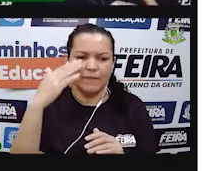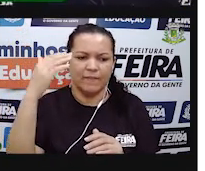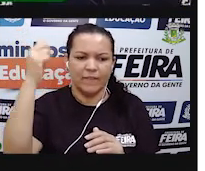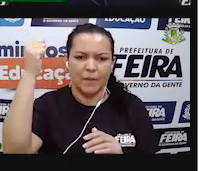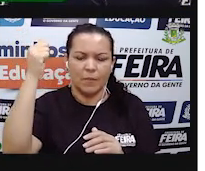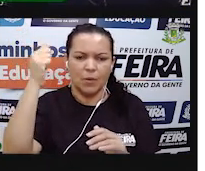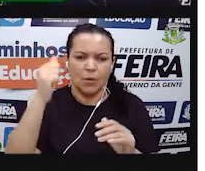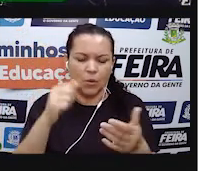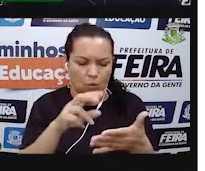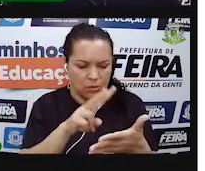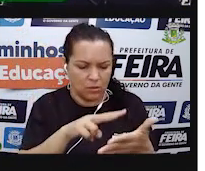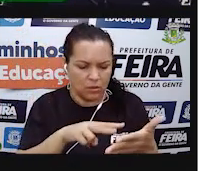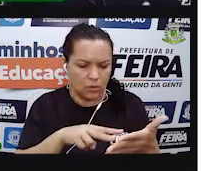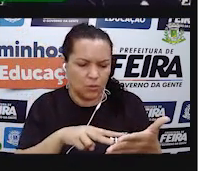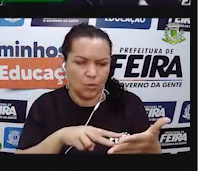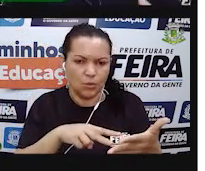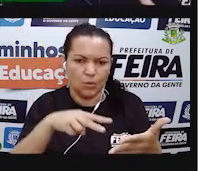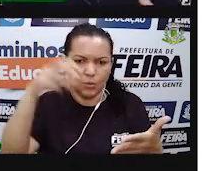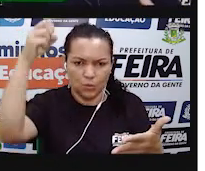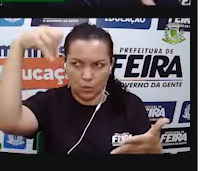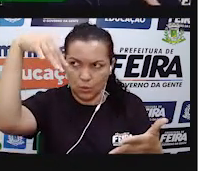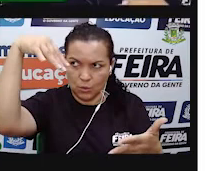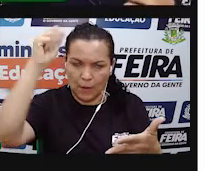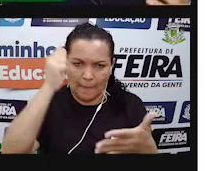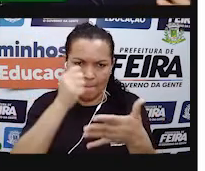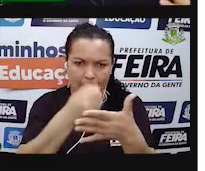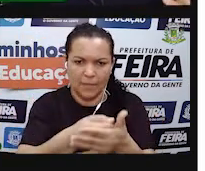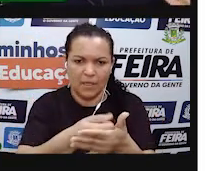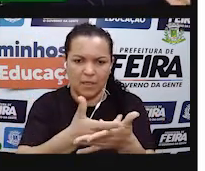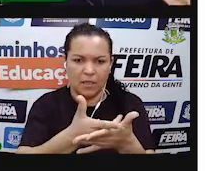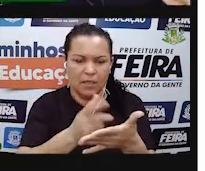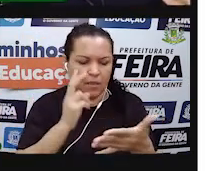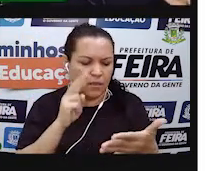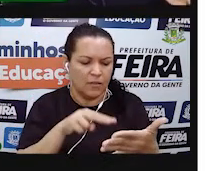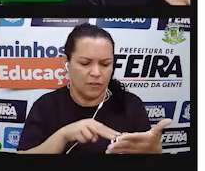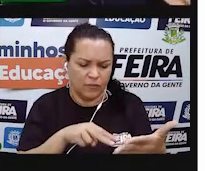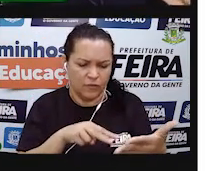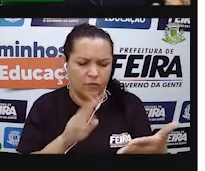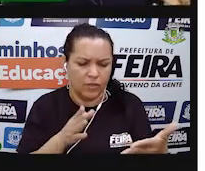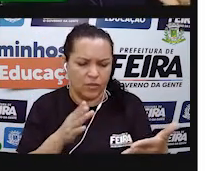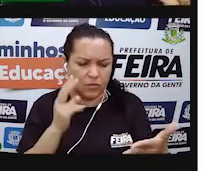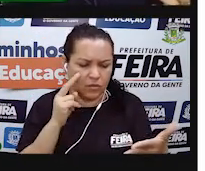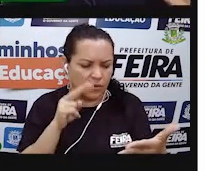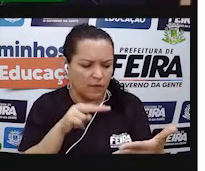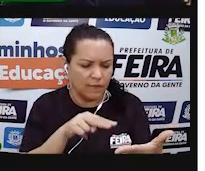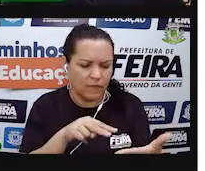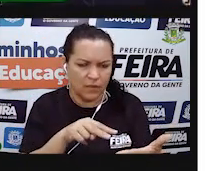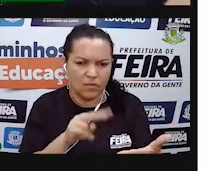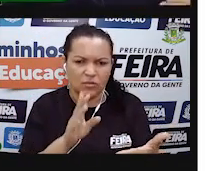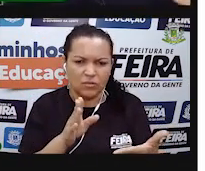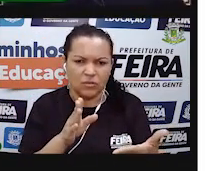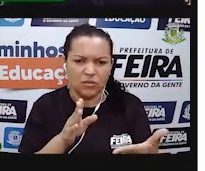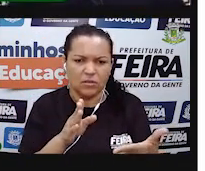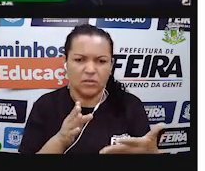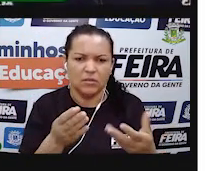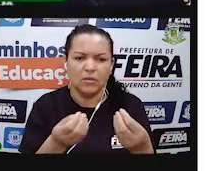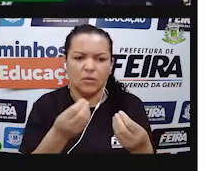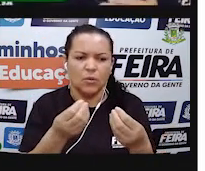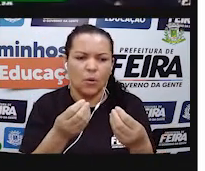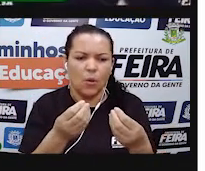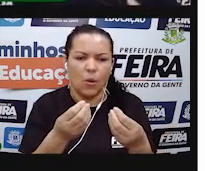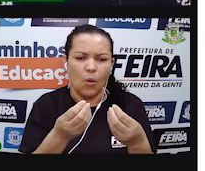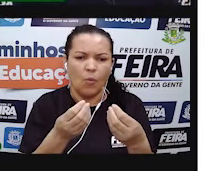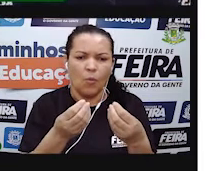famosa conta de luz, conta de energia? Enfim,